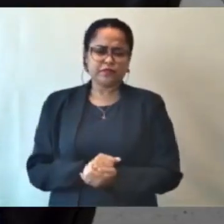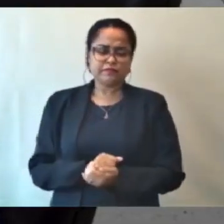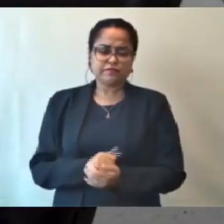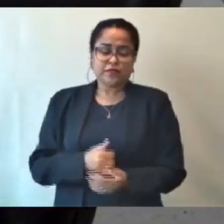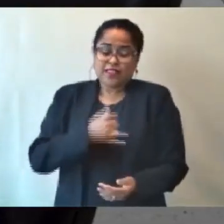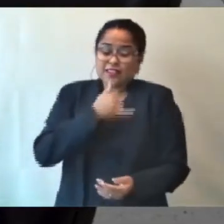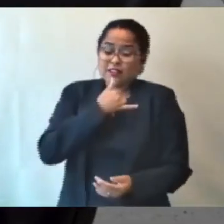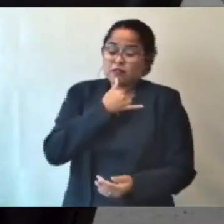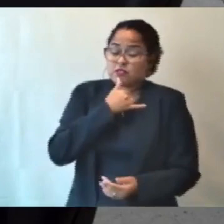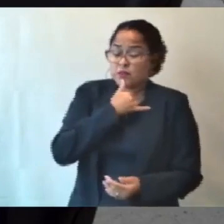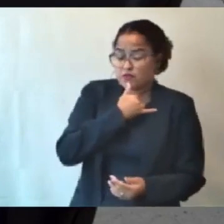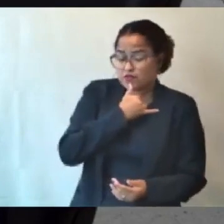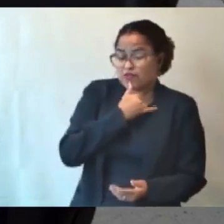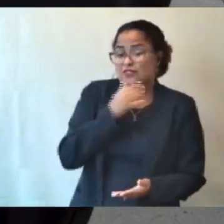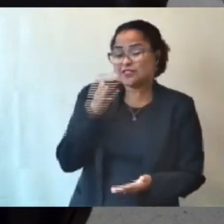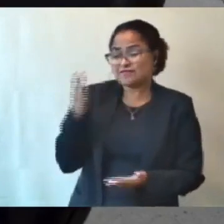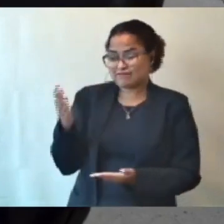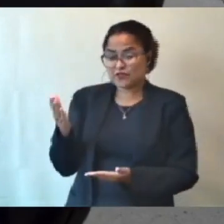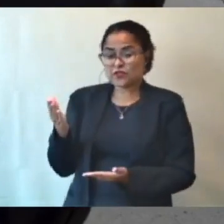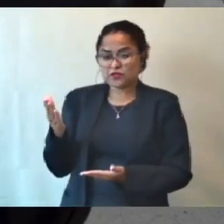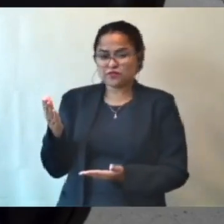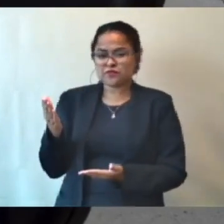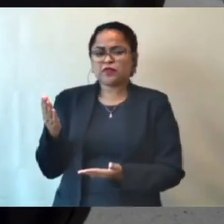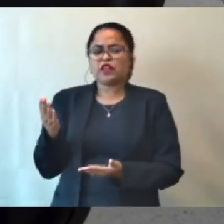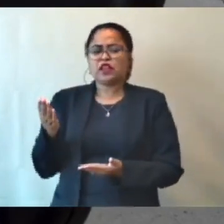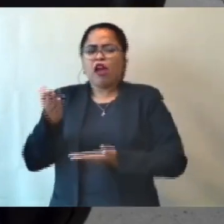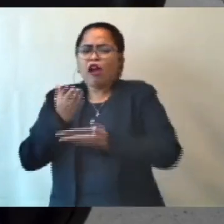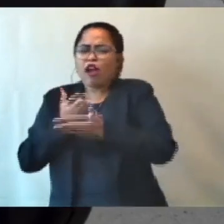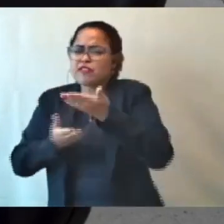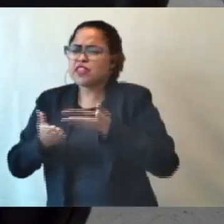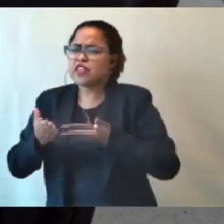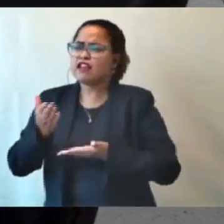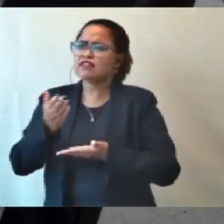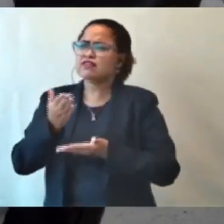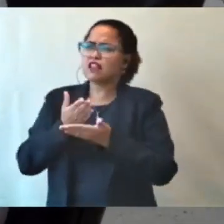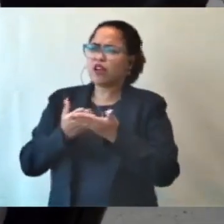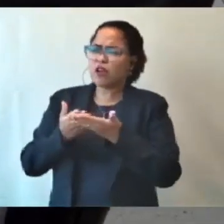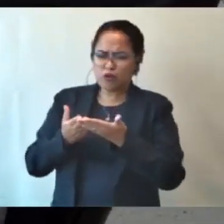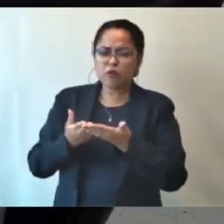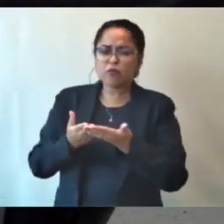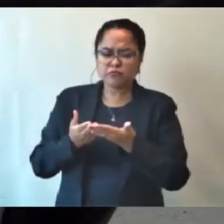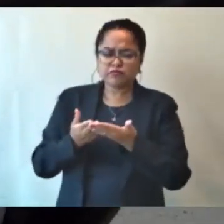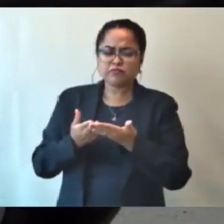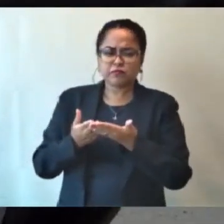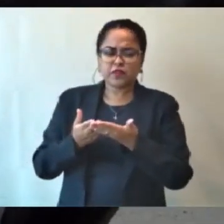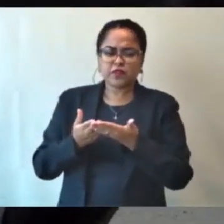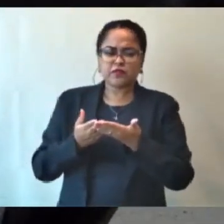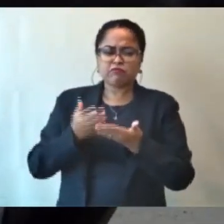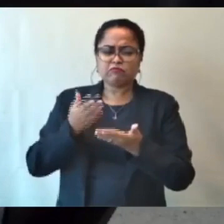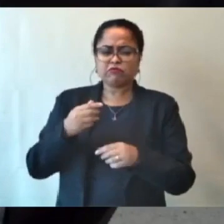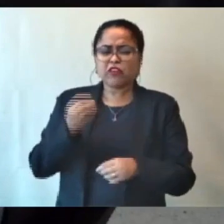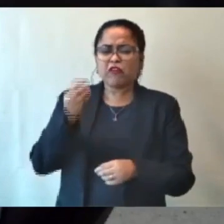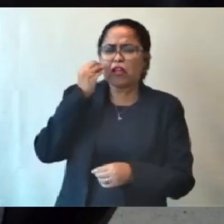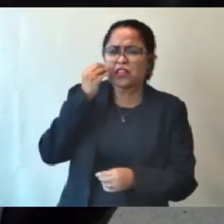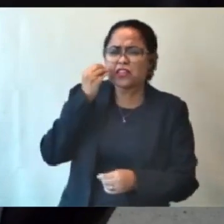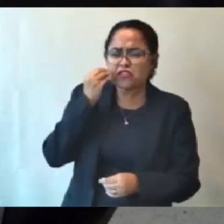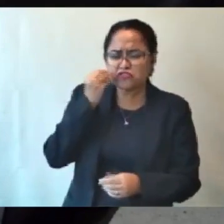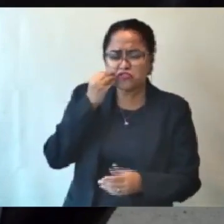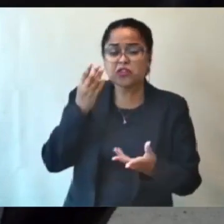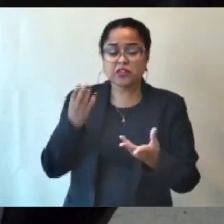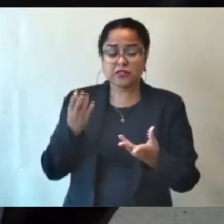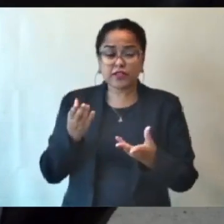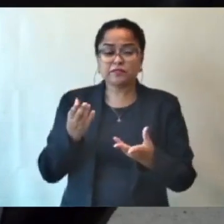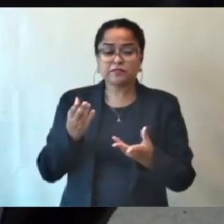agradeço a interação que Vossa Excelência vai fazer, mas eu espero que Vossa Excelência não decepciona, porque